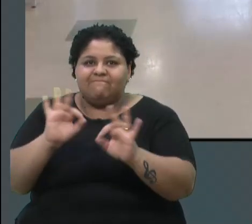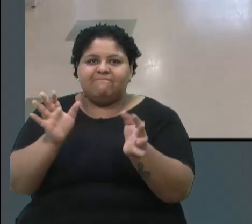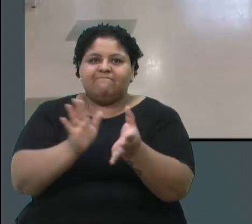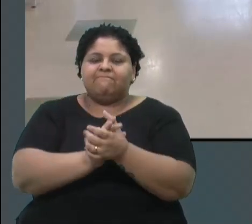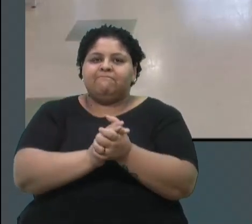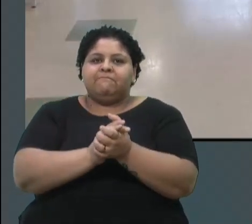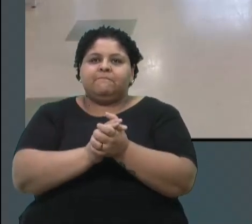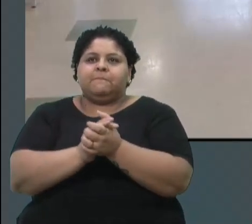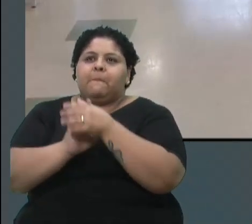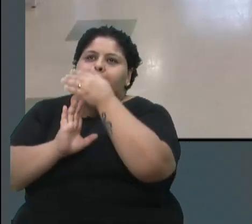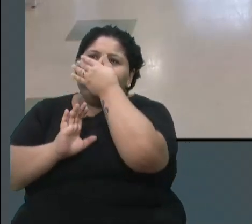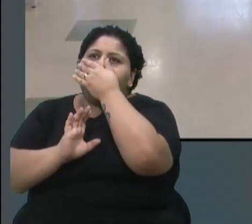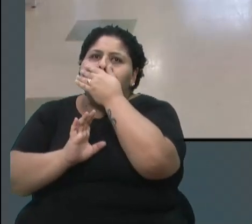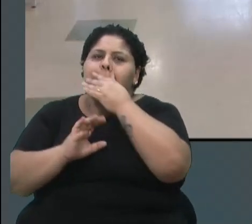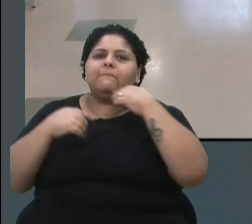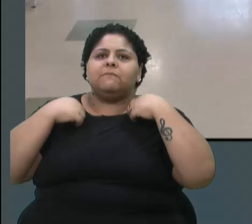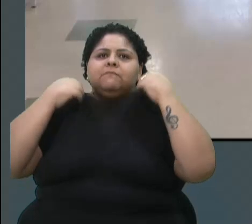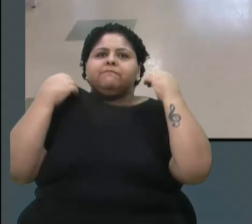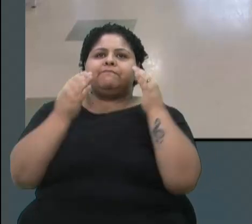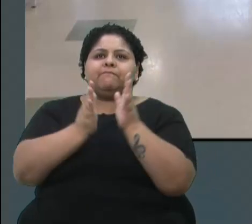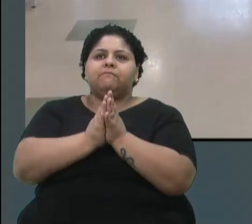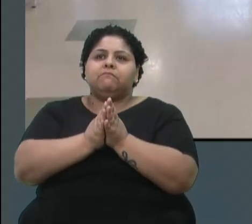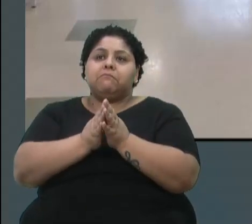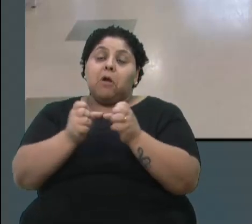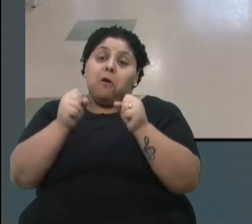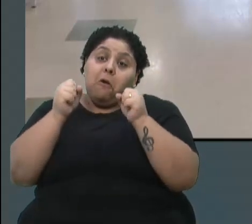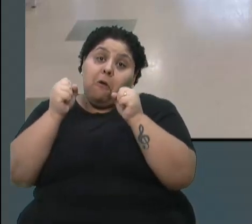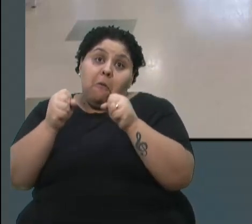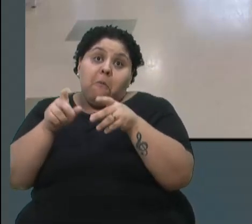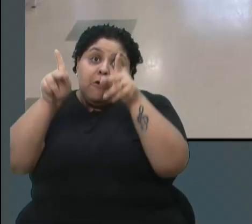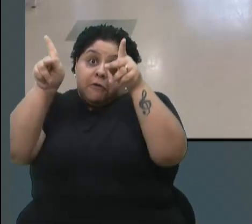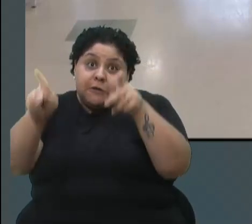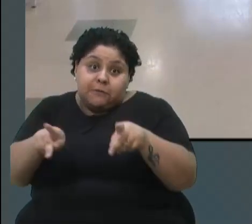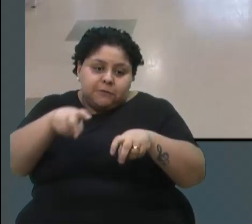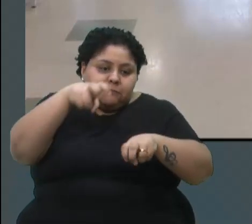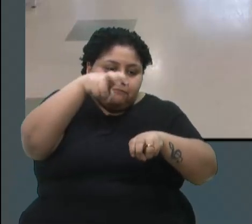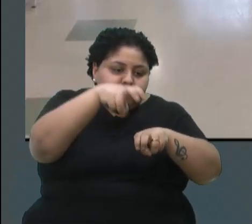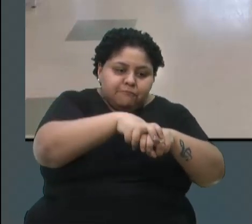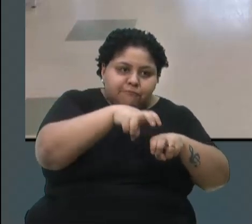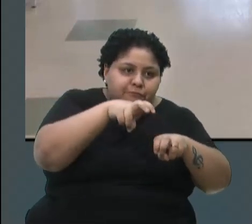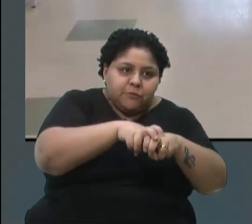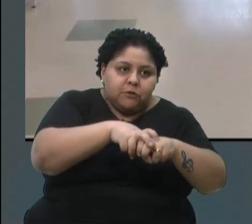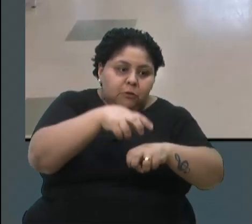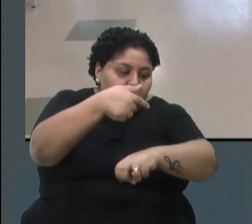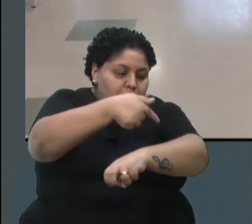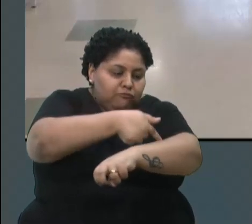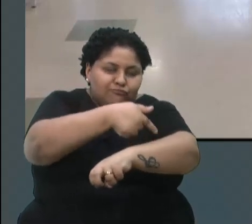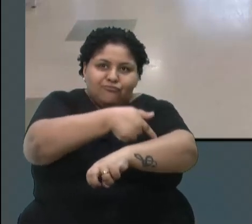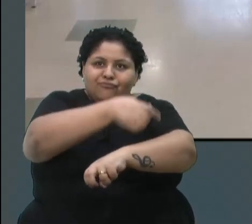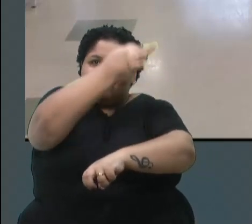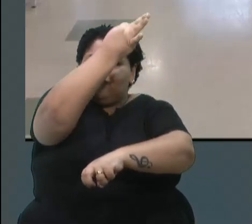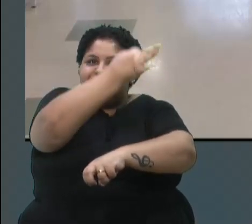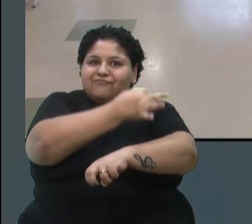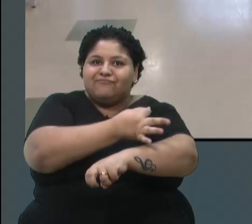A não ser que vai ter, que a pouco a pessoa vai estar sentada no chão, pendurada com um acesso e um soro. Porque não tem.